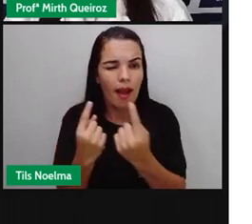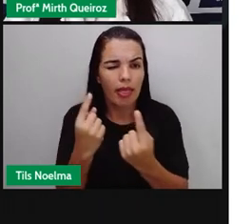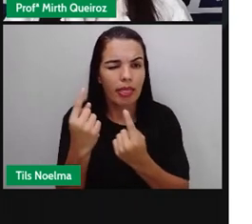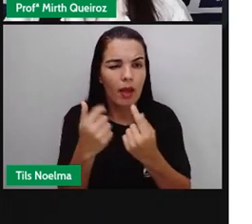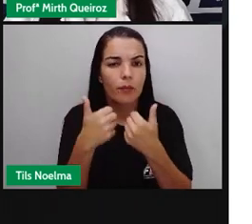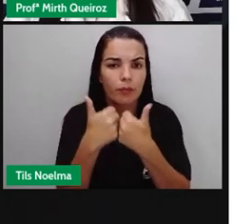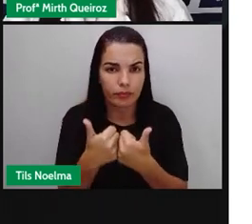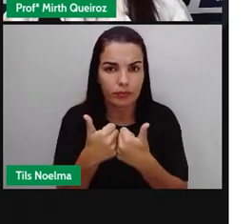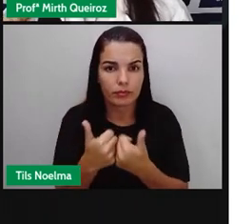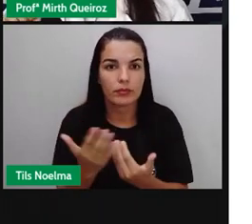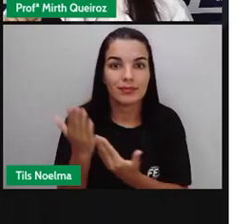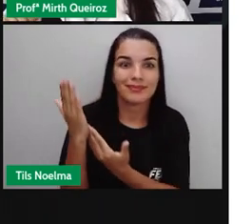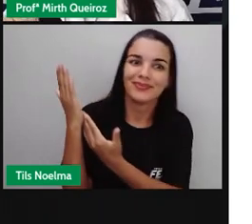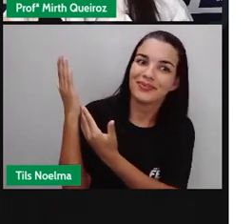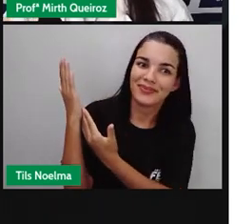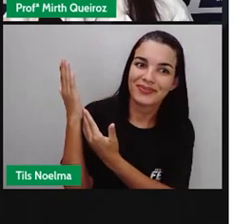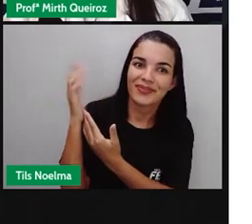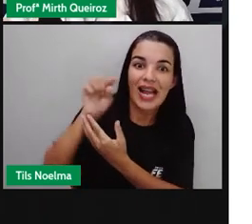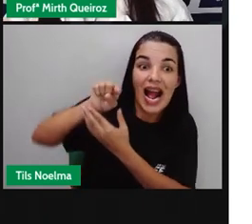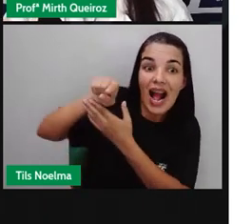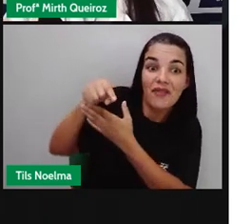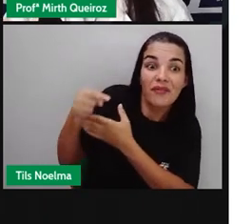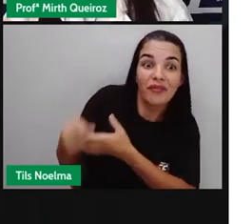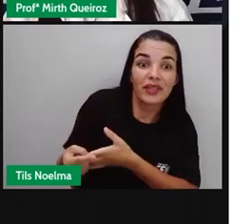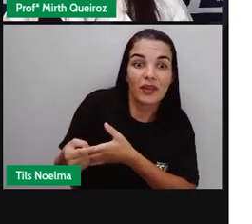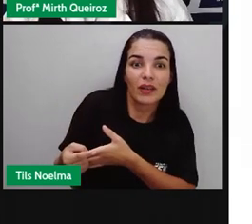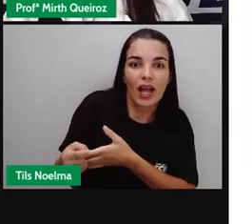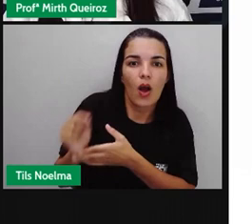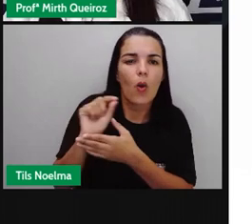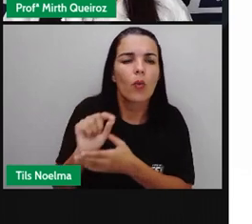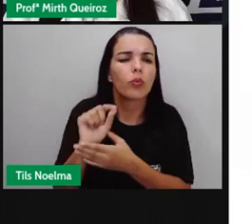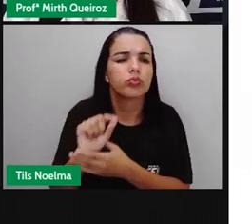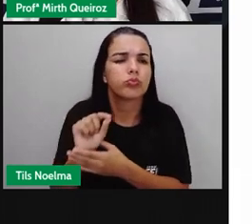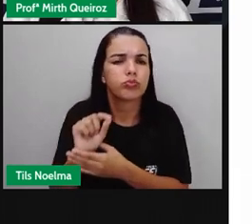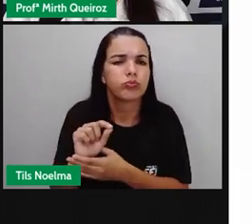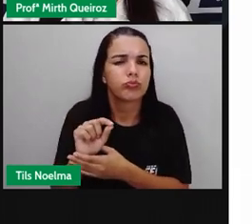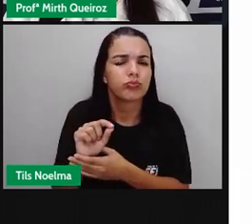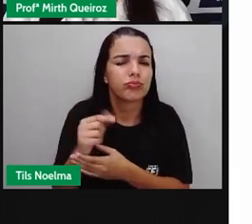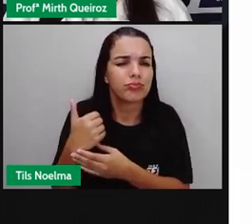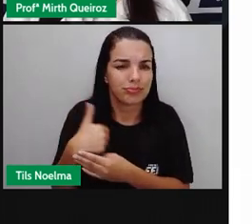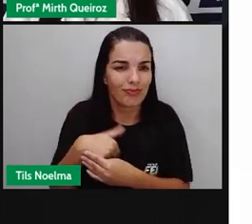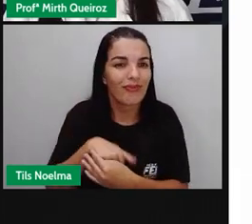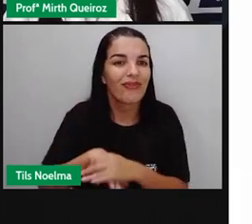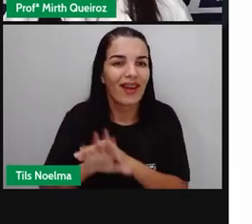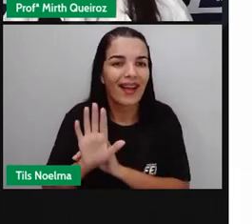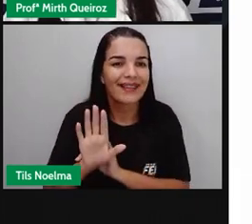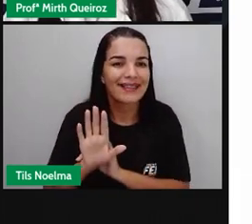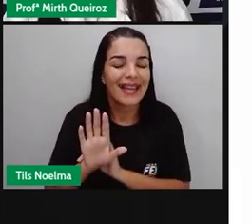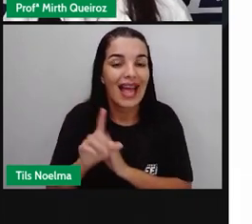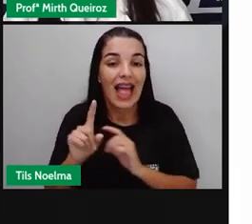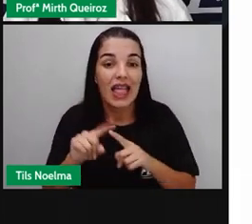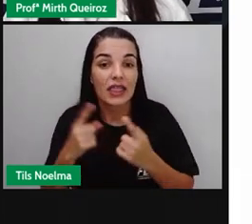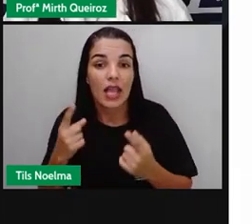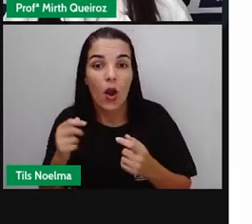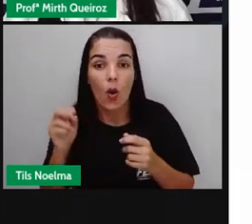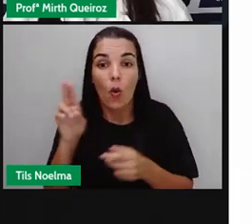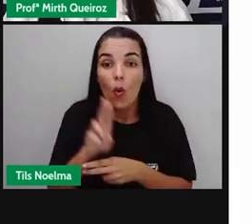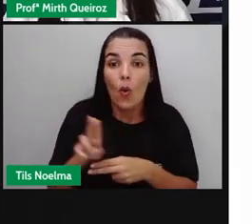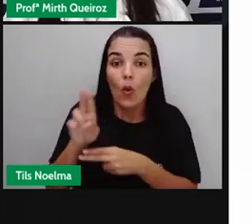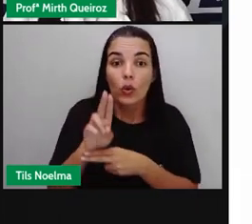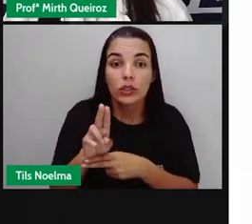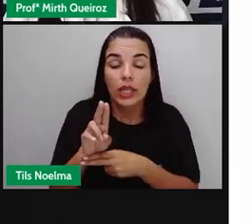pontuação. A vírgula. Vai uma vírgula aí? Usada para marcar uma